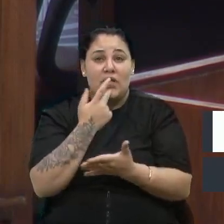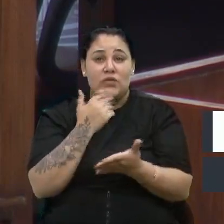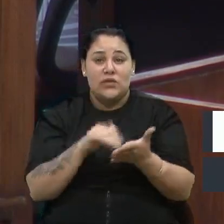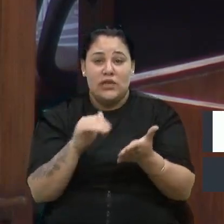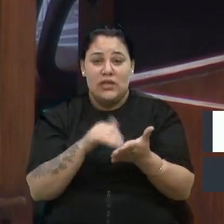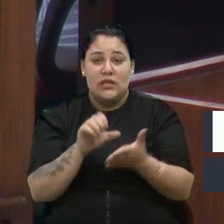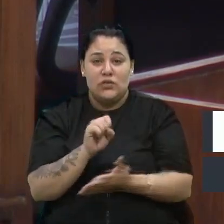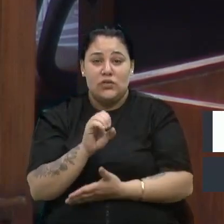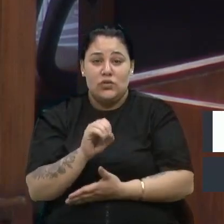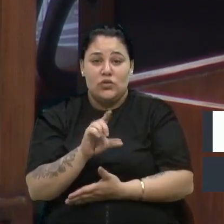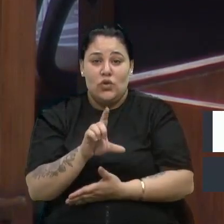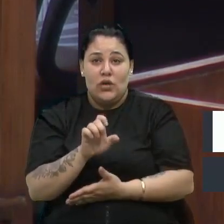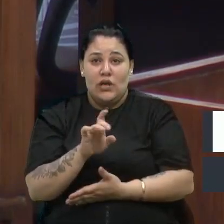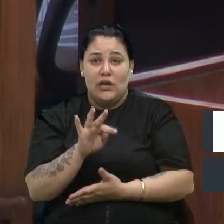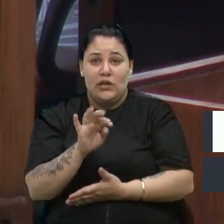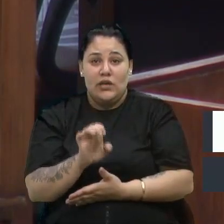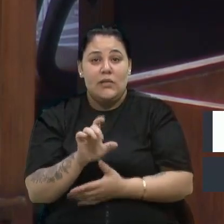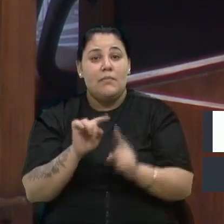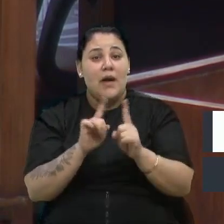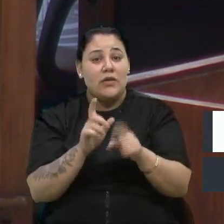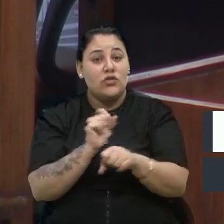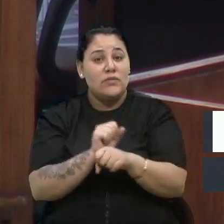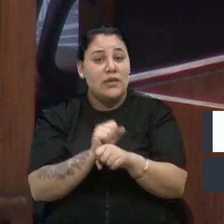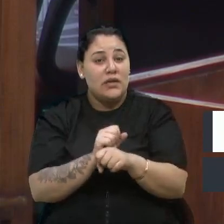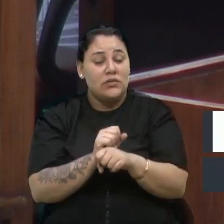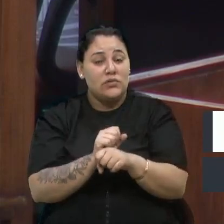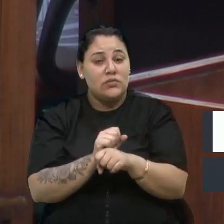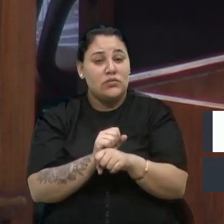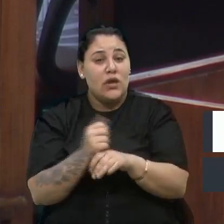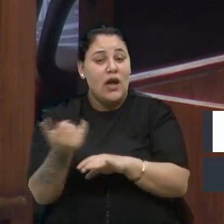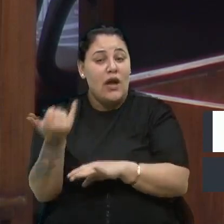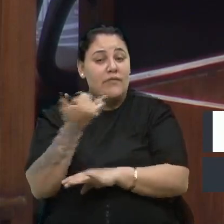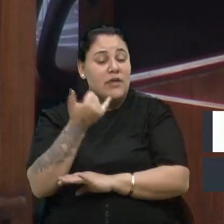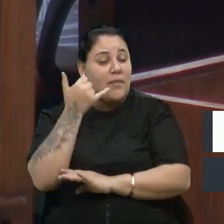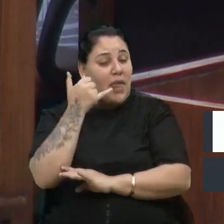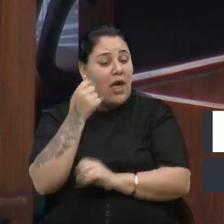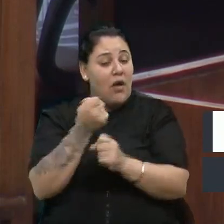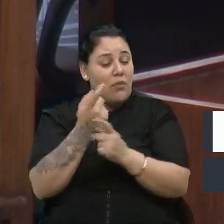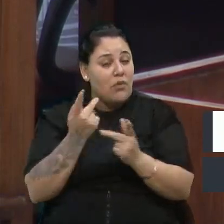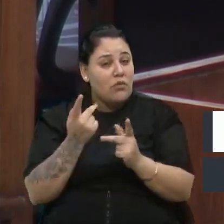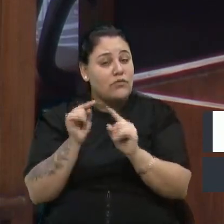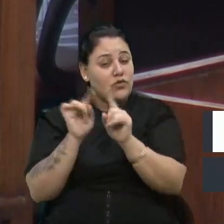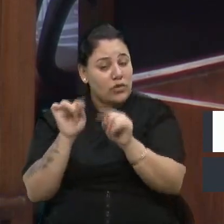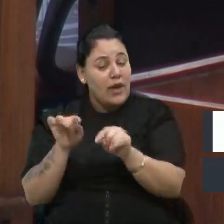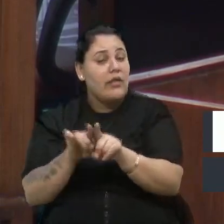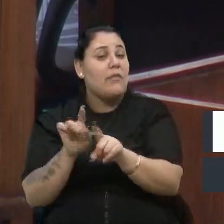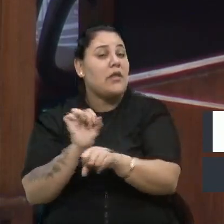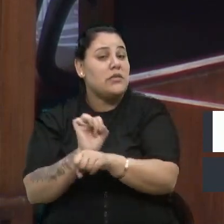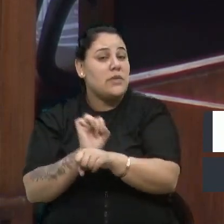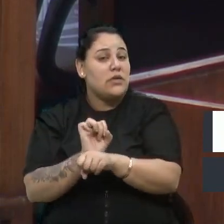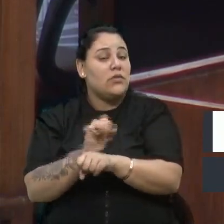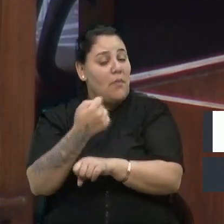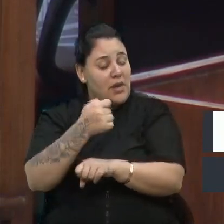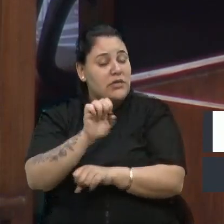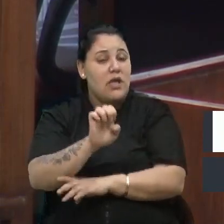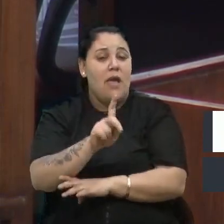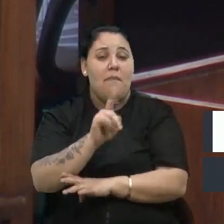agenda, mas aguardo um retorno, e não sou eu que aguardo, são os trabalhadores, são os servidores